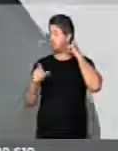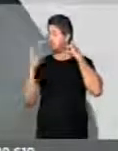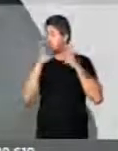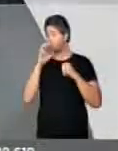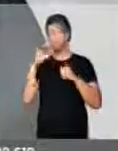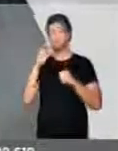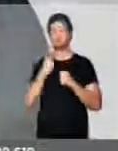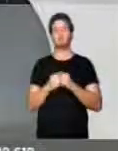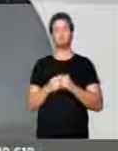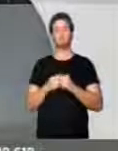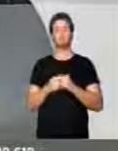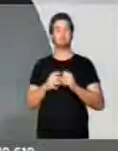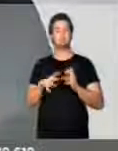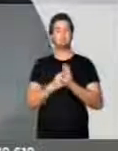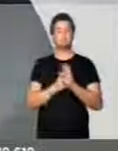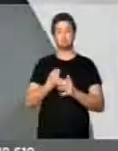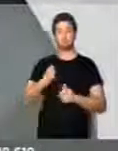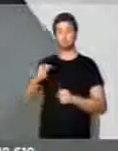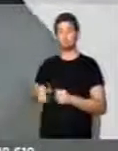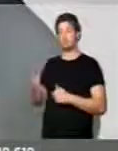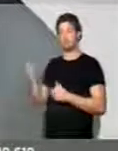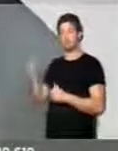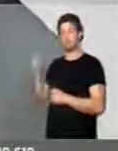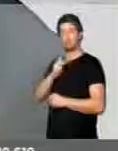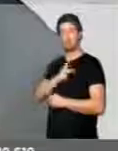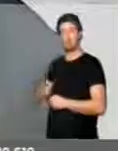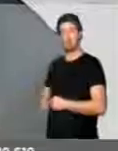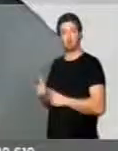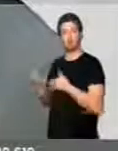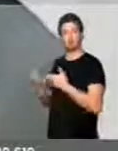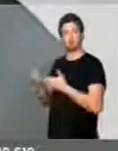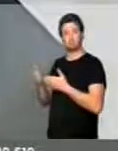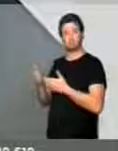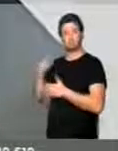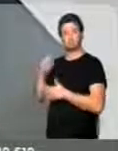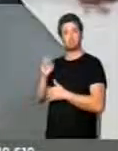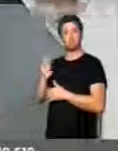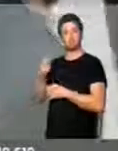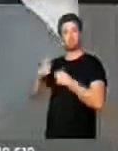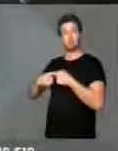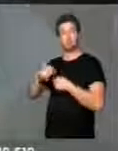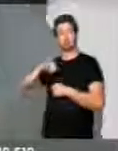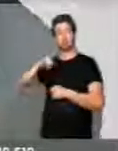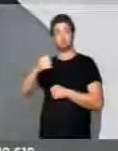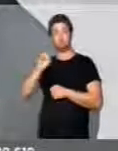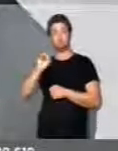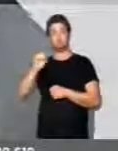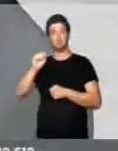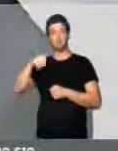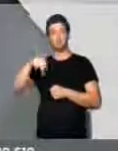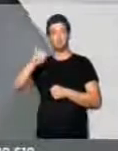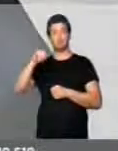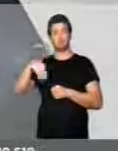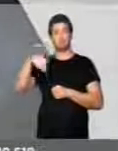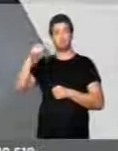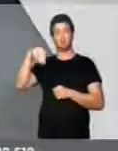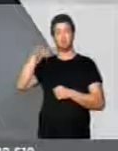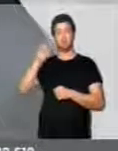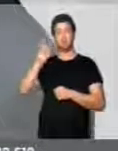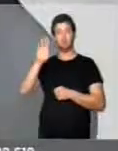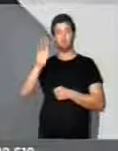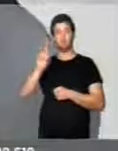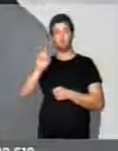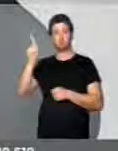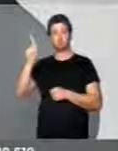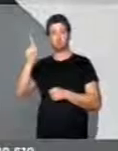aqui, fazer um registro da presença do presidente do PSB da cidade de Joaquim Nabuco, na zona da mata